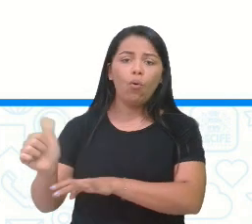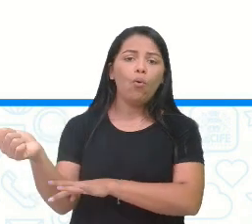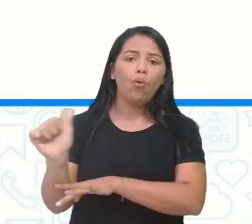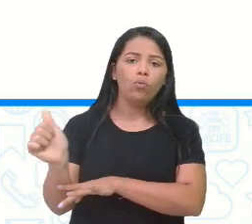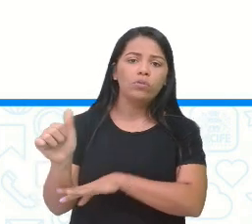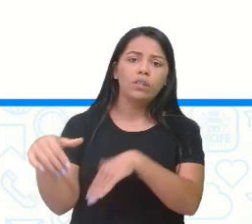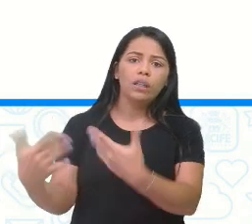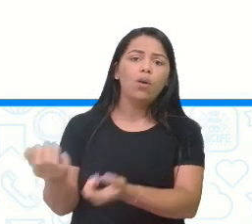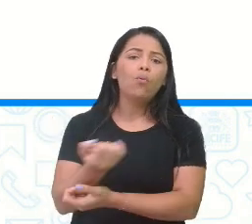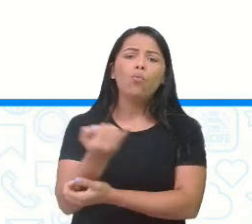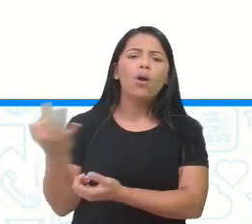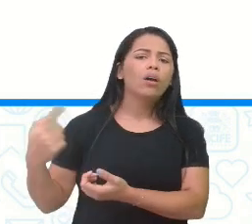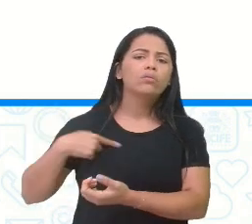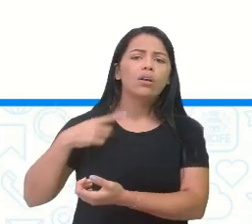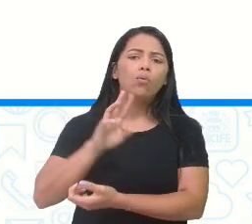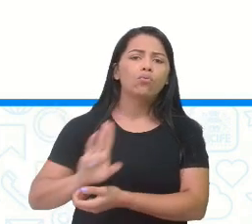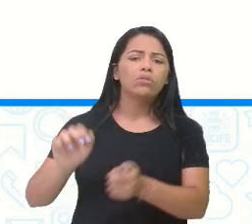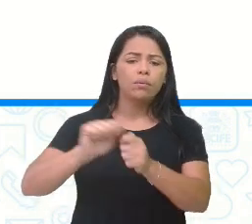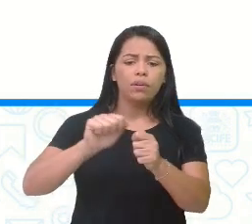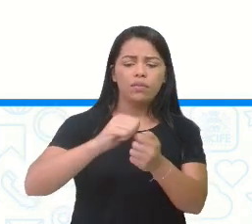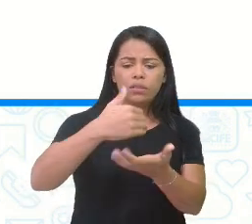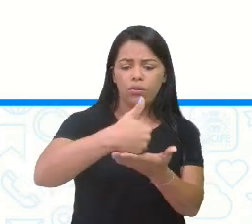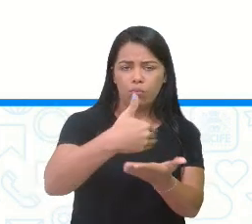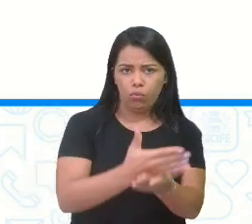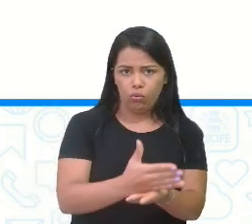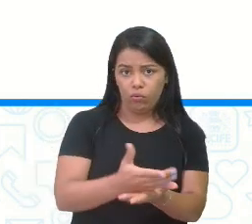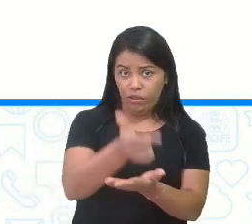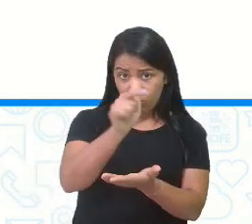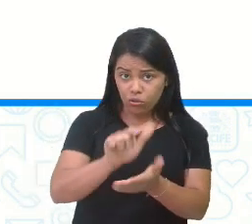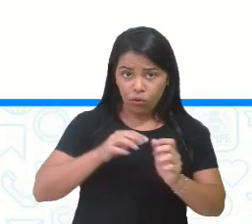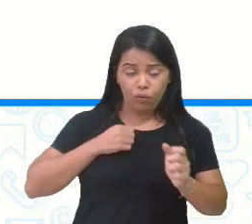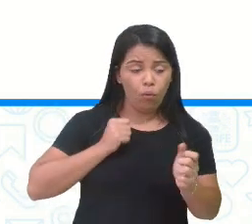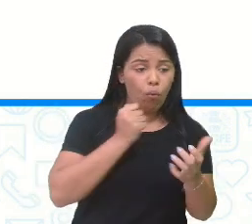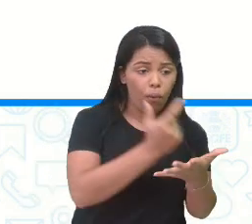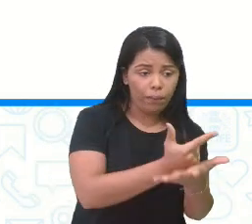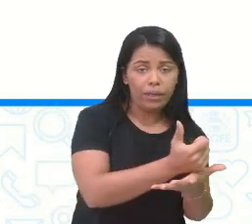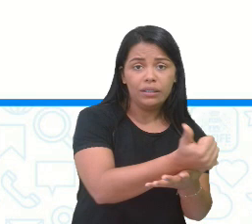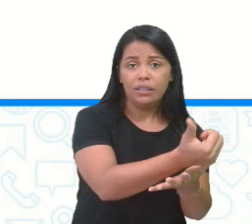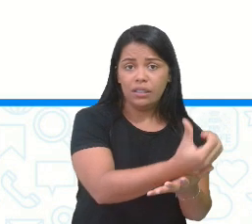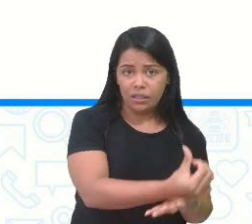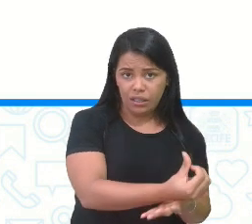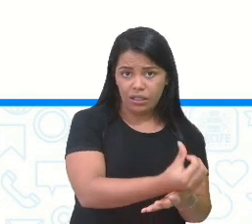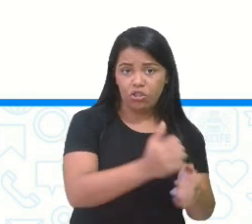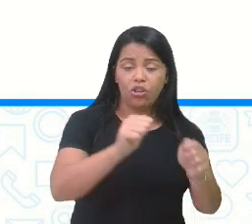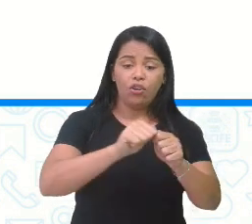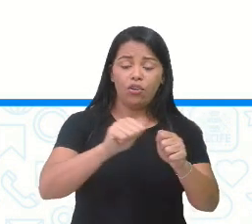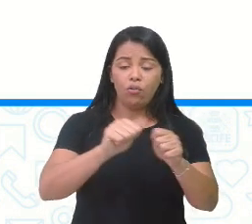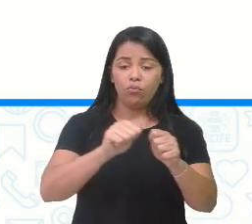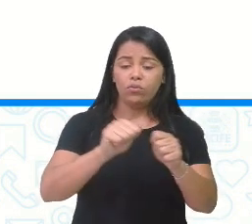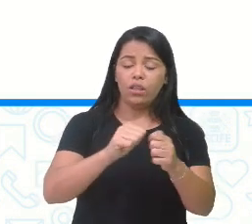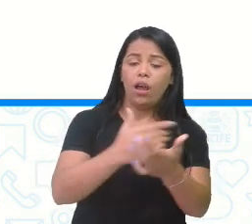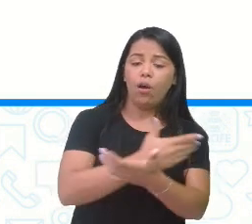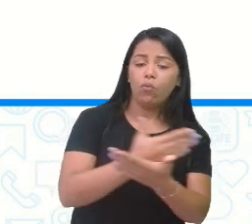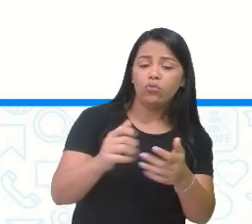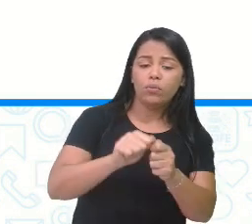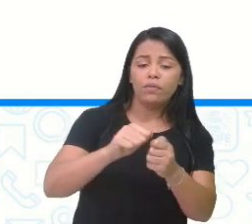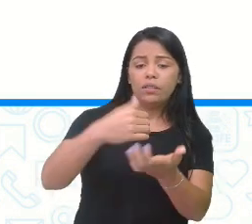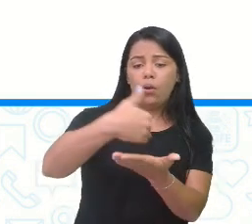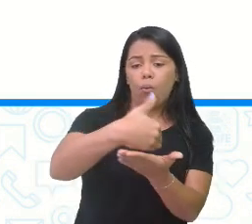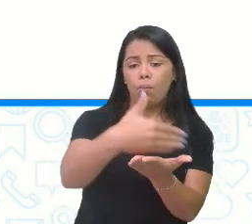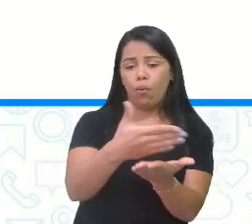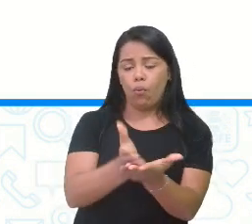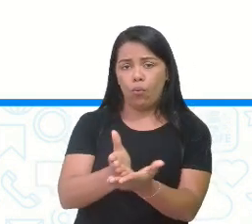no bolo? Comprei 16 ovos, usei alguns para fazer o bolo e sobraram 11.